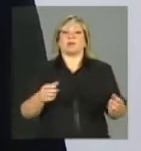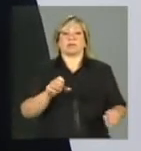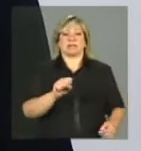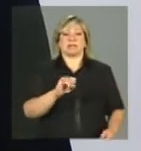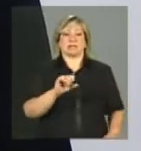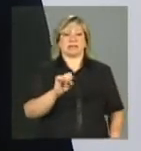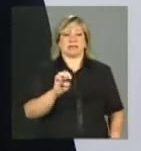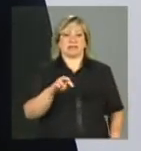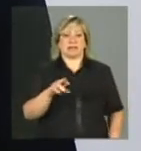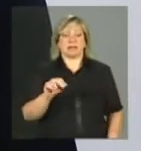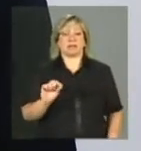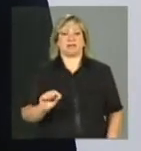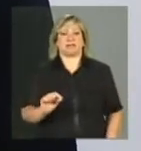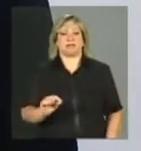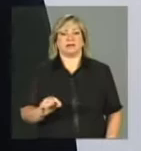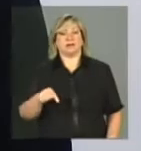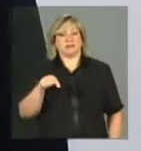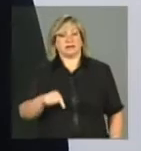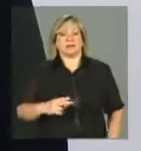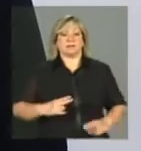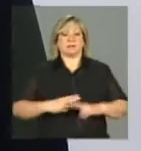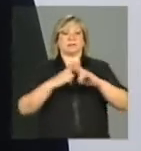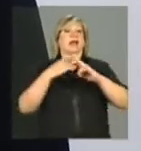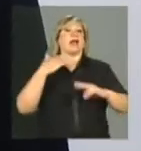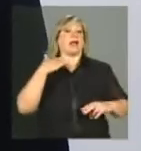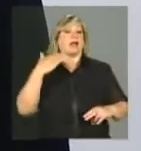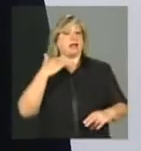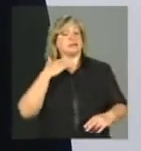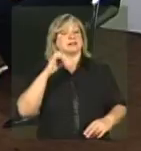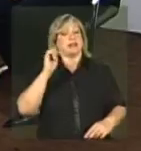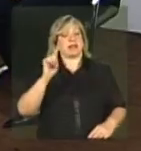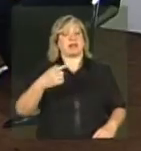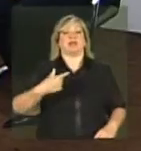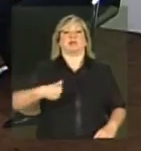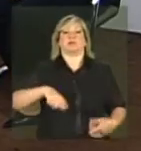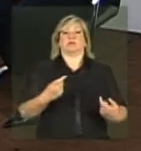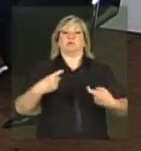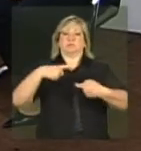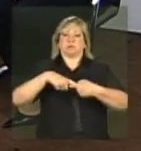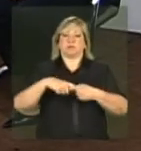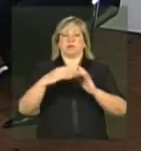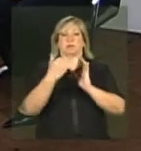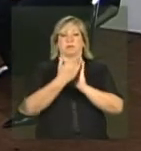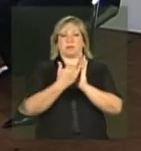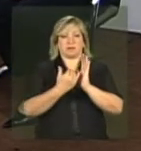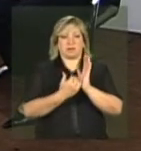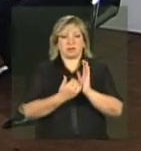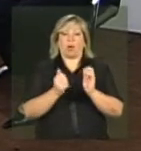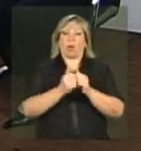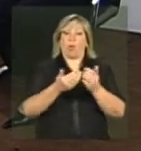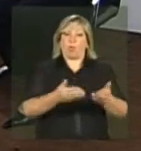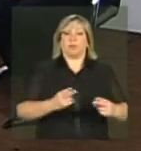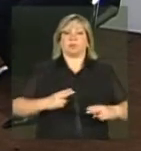programa Bolsa Família. A Caixa Econômica Federal é nossa operadora do programa e é por ela que a gente faz a administração de benefício.